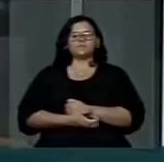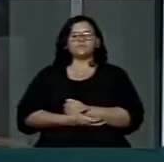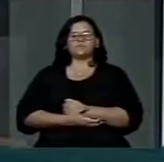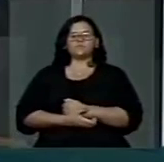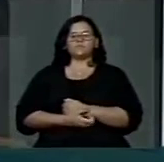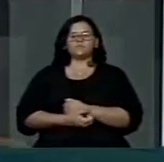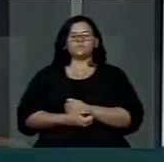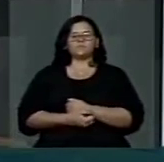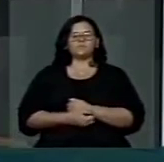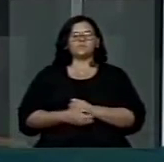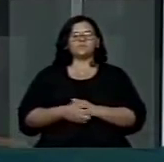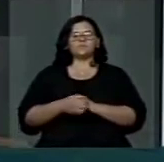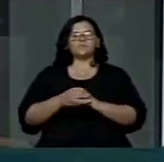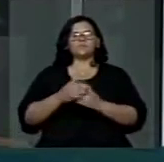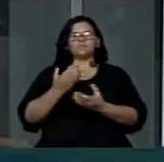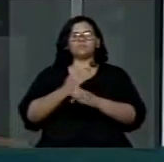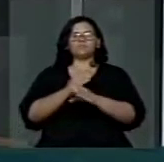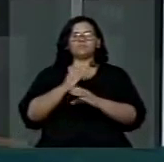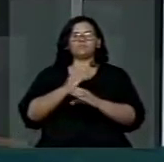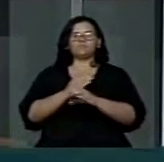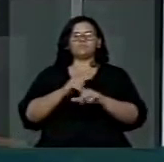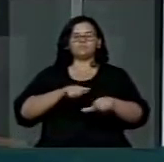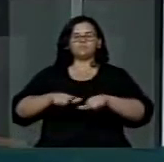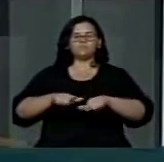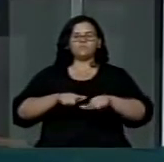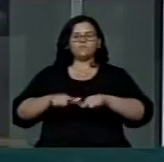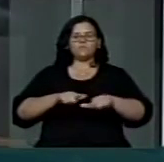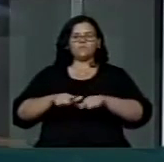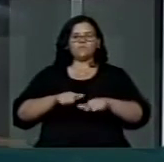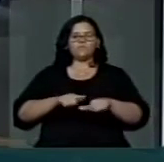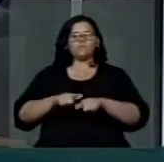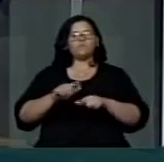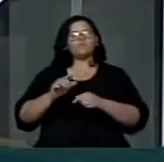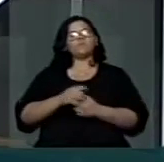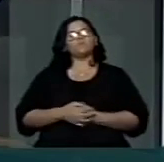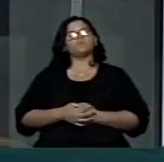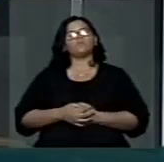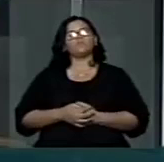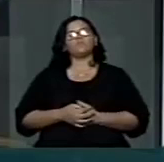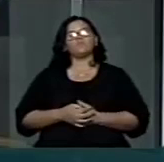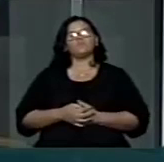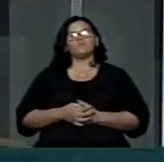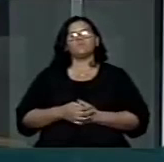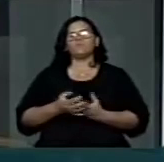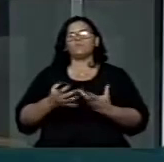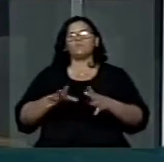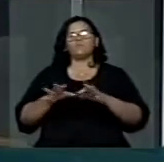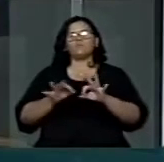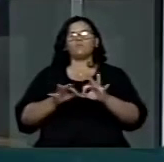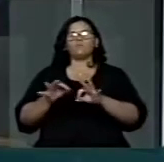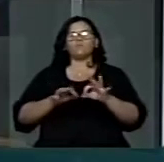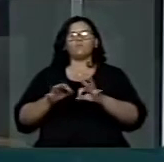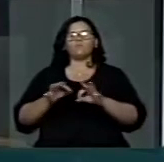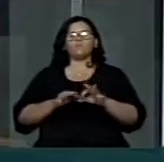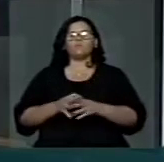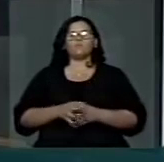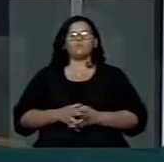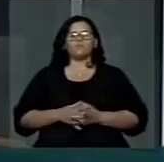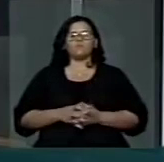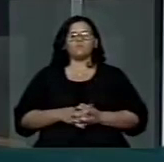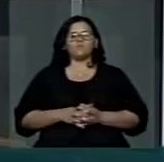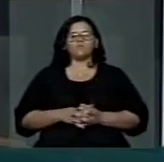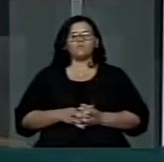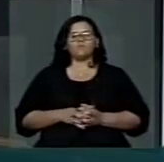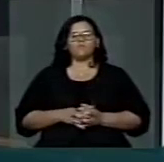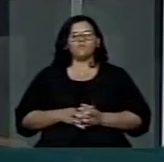para impedir os trabalhadores de exercerem esse direito mínimo de se organizarem por motivos óbvios. Tem esses